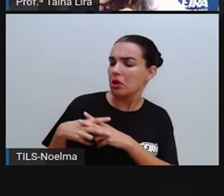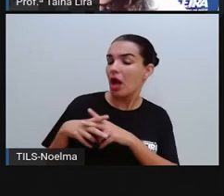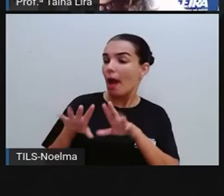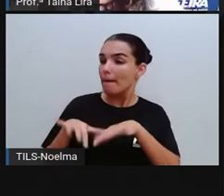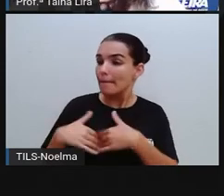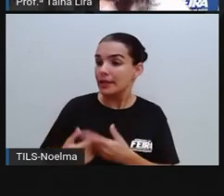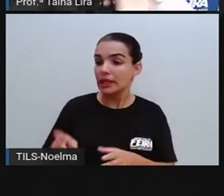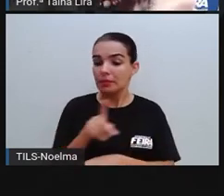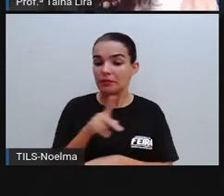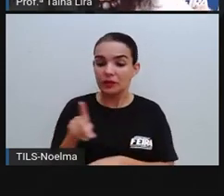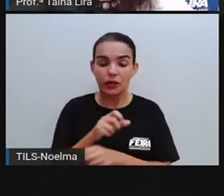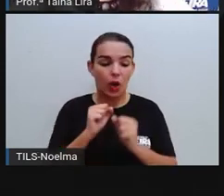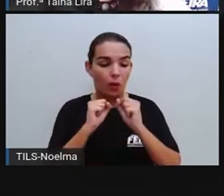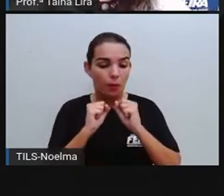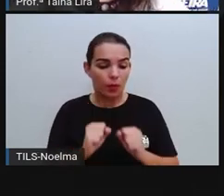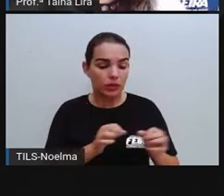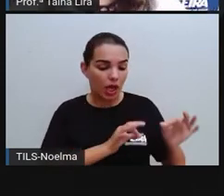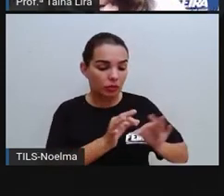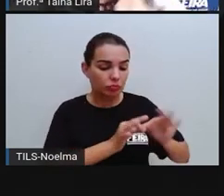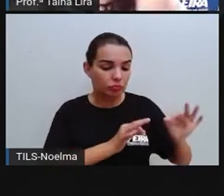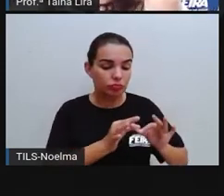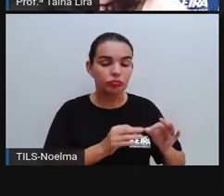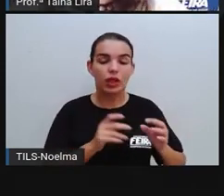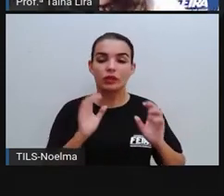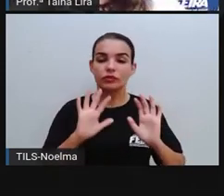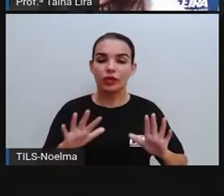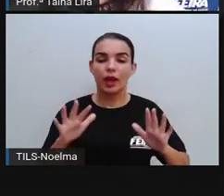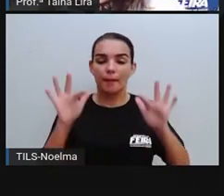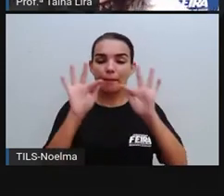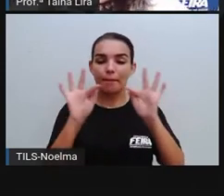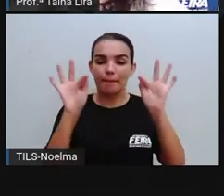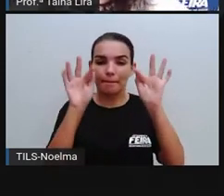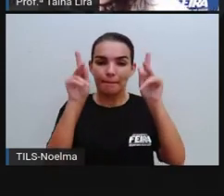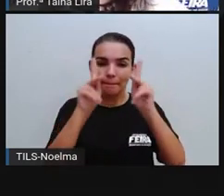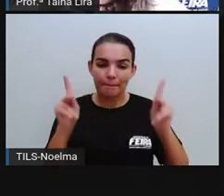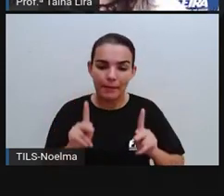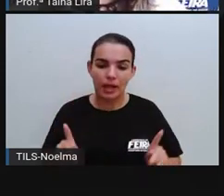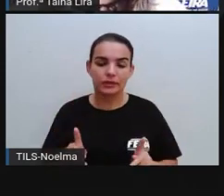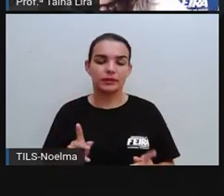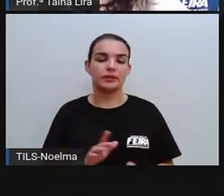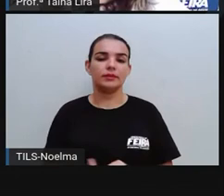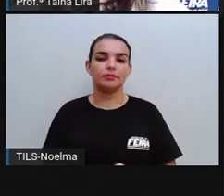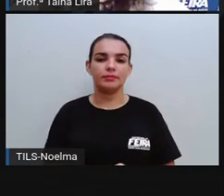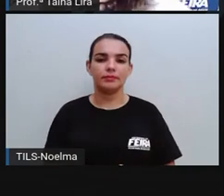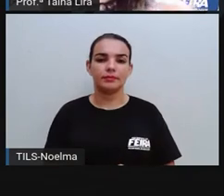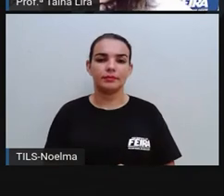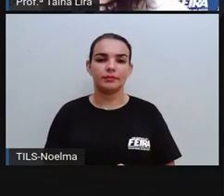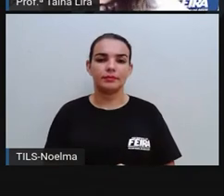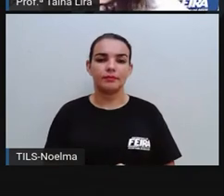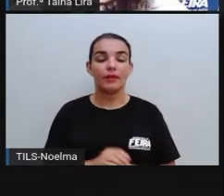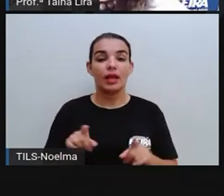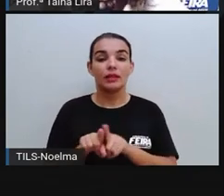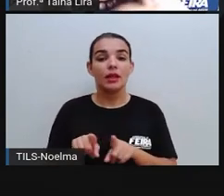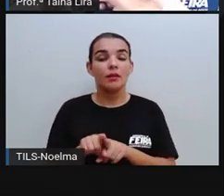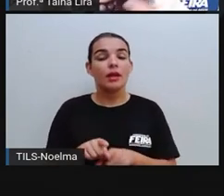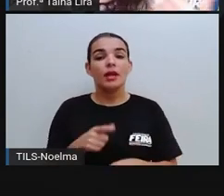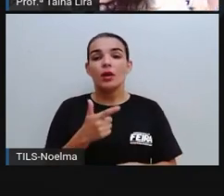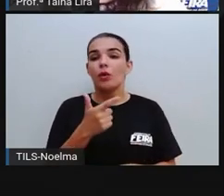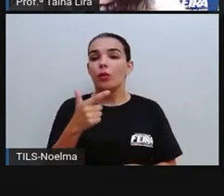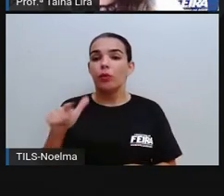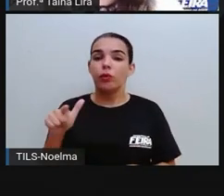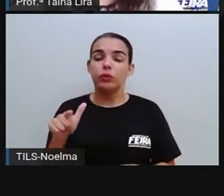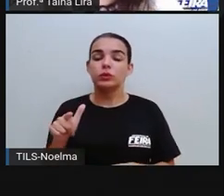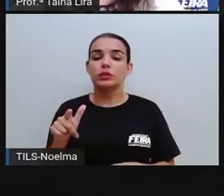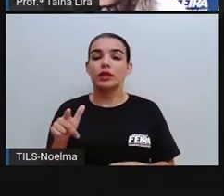compreender como era que as pessoas viviam ali de maneira harmoniosa, tá, ou da maneira mais